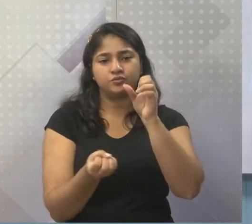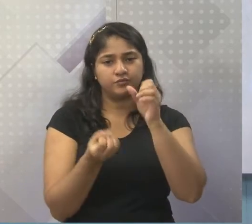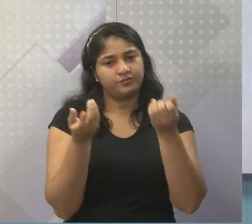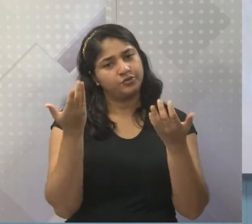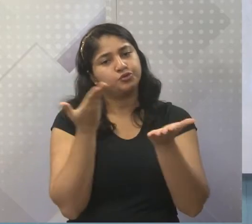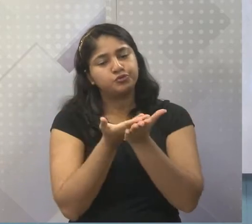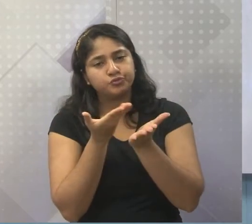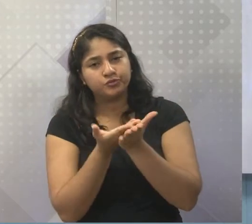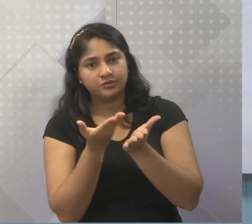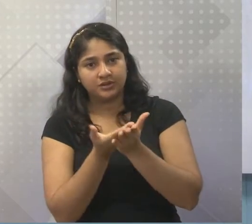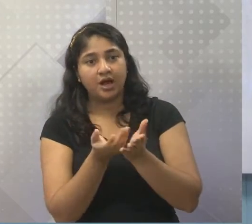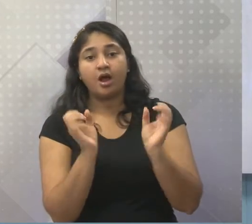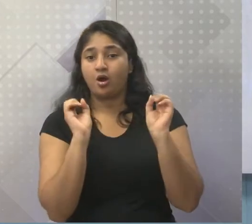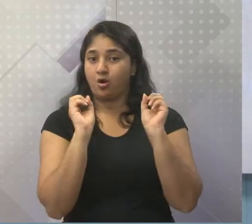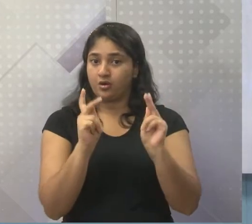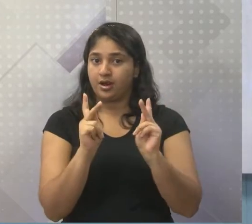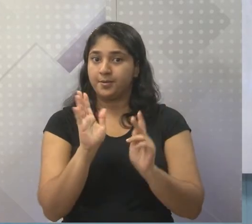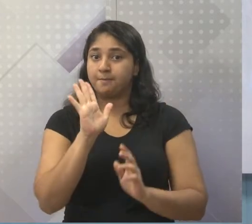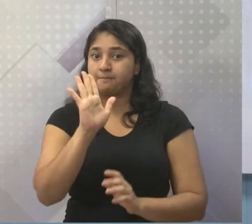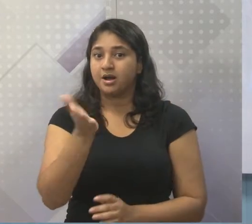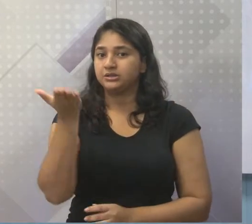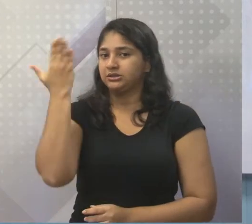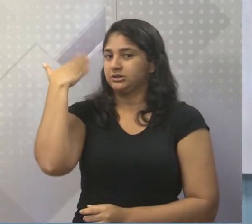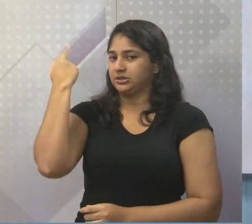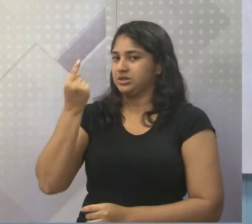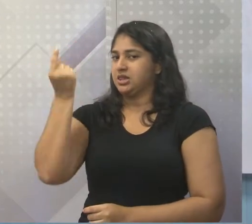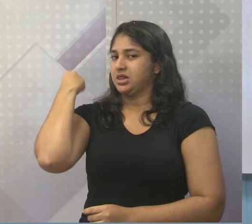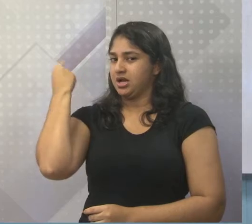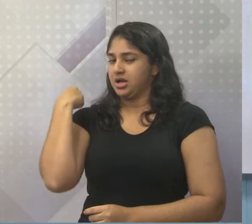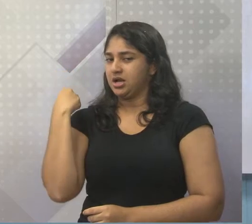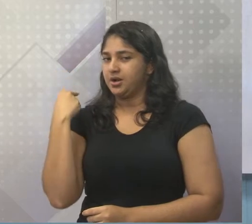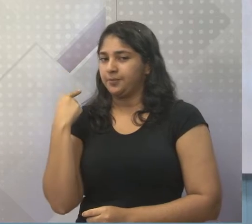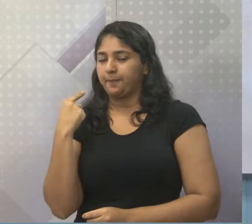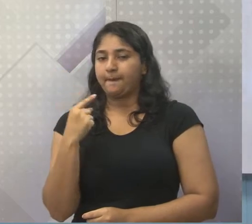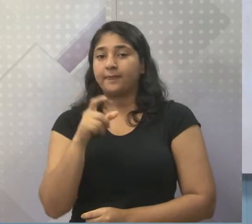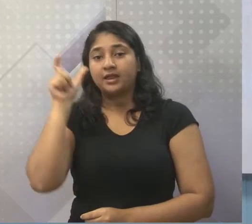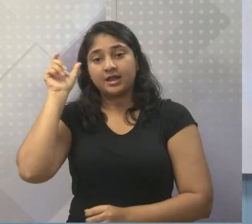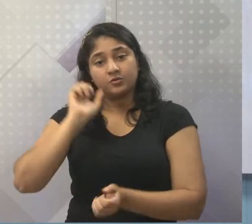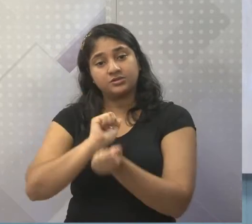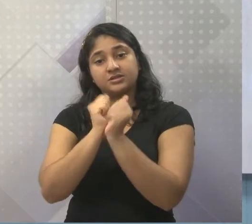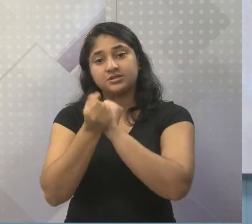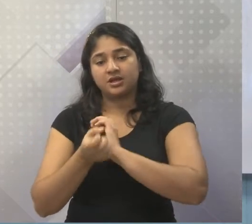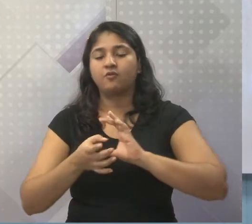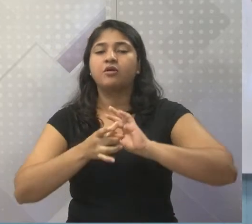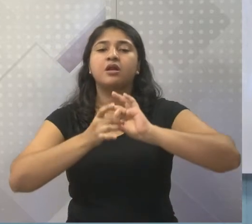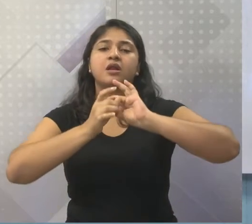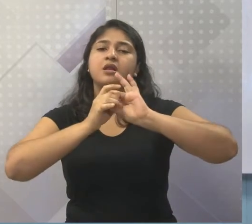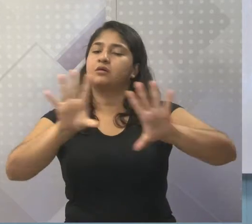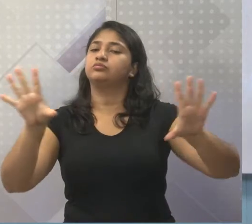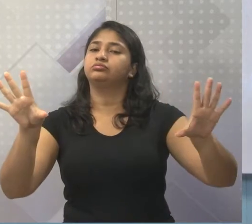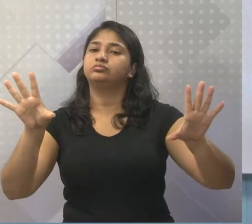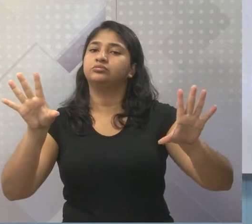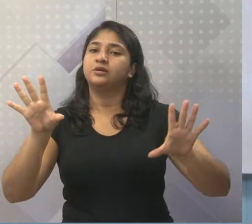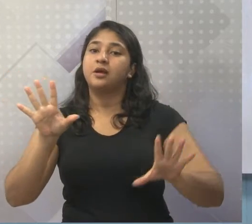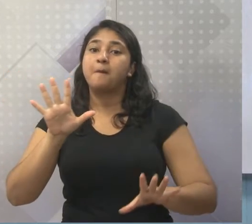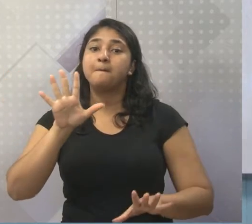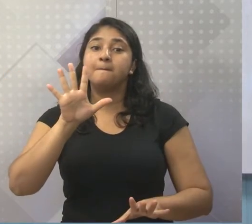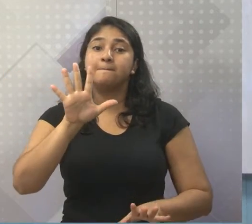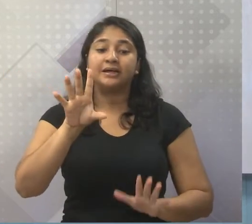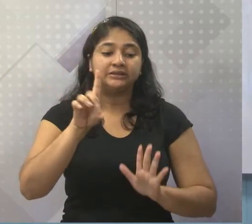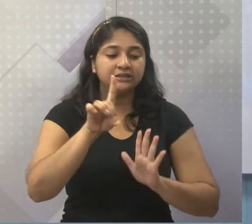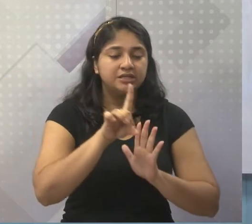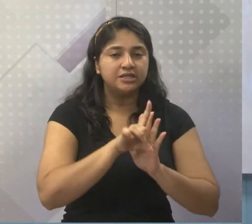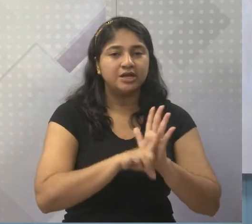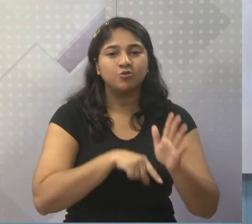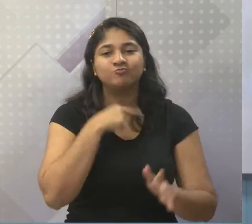Beleza pura. Beleza Mas na época da Lei Áurea, os escravizados foram libertos, todo mundo está liberto, mas eles não tiveram direito